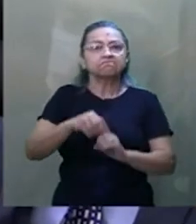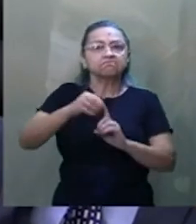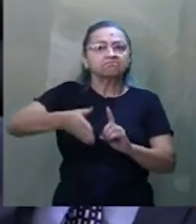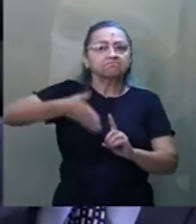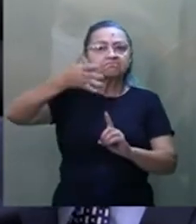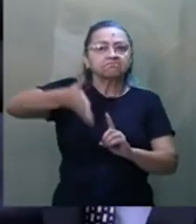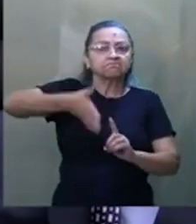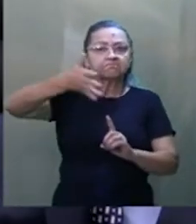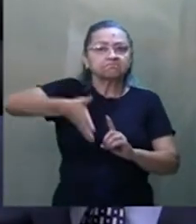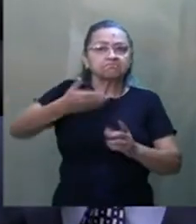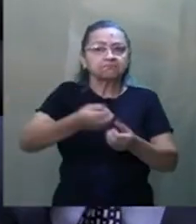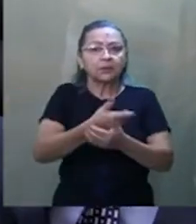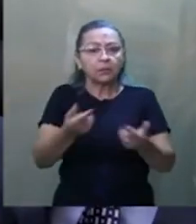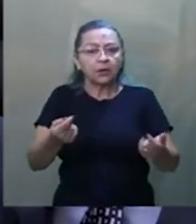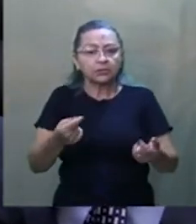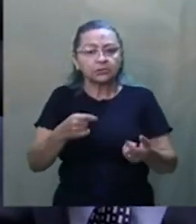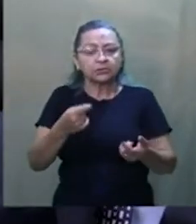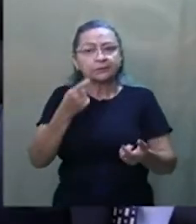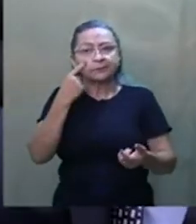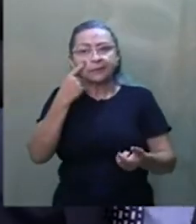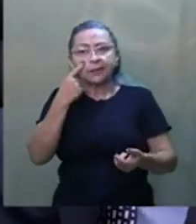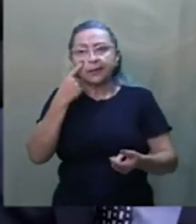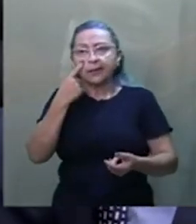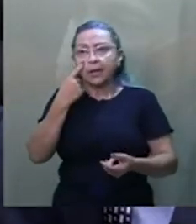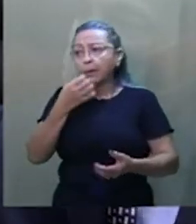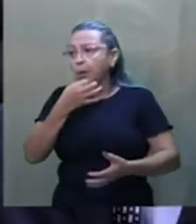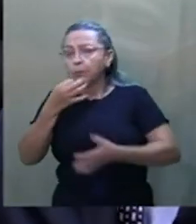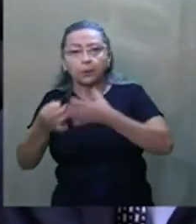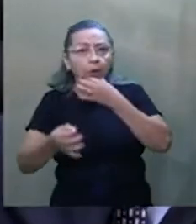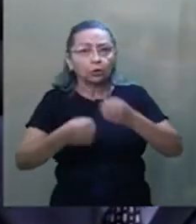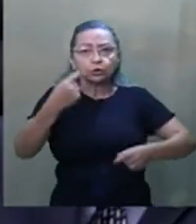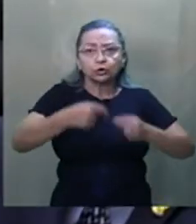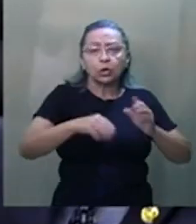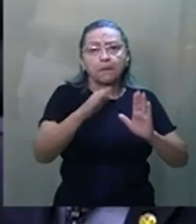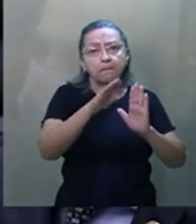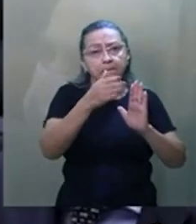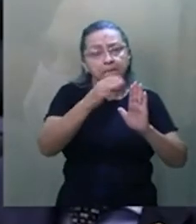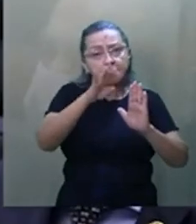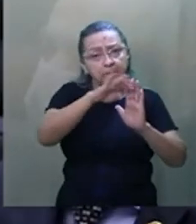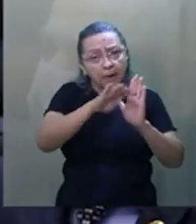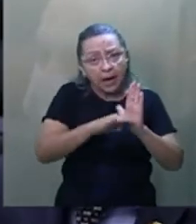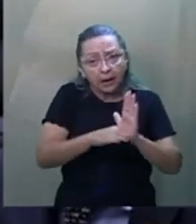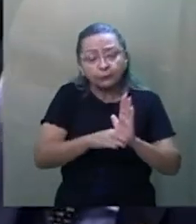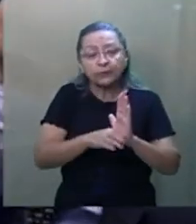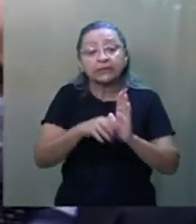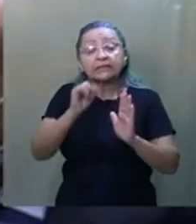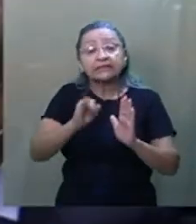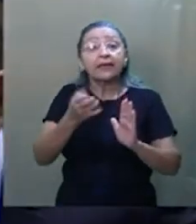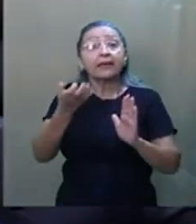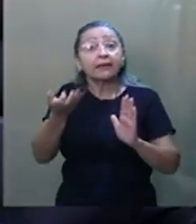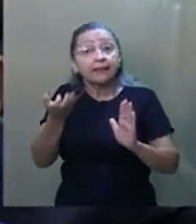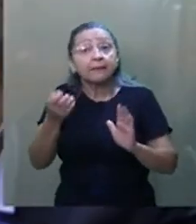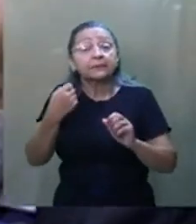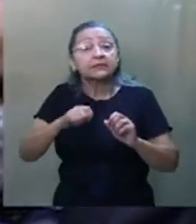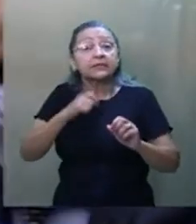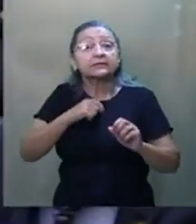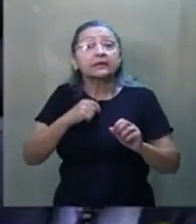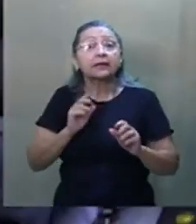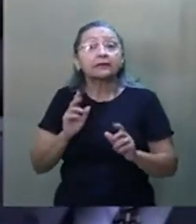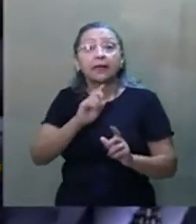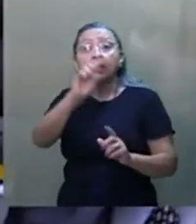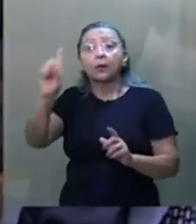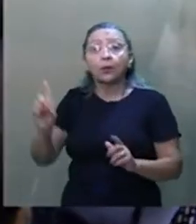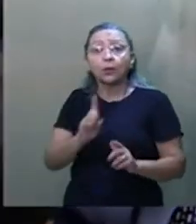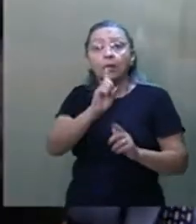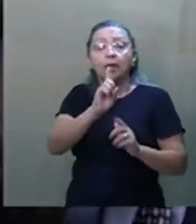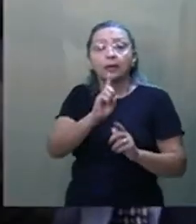pode tomar partido em discussão, em pauta, na ordem do dia. E, se desejar fazê-lo, deve fazer da tribuna. Porque,